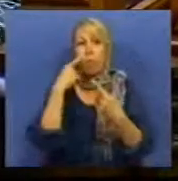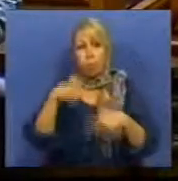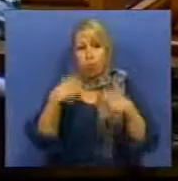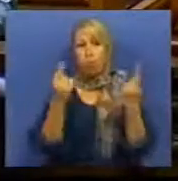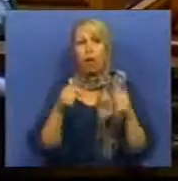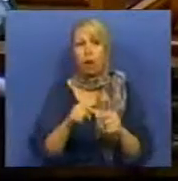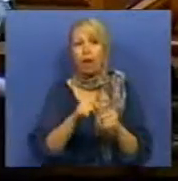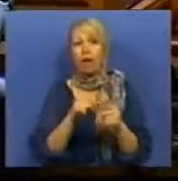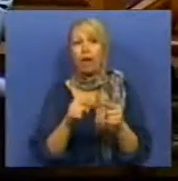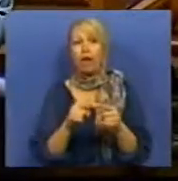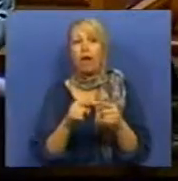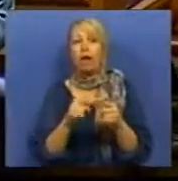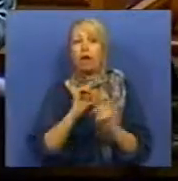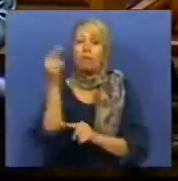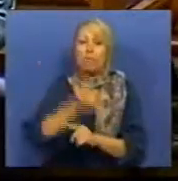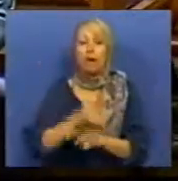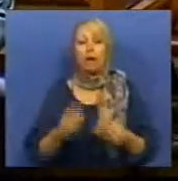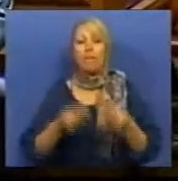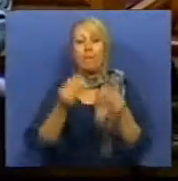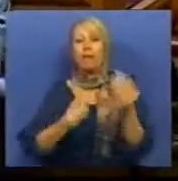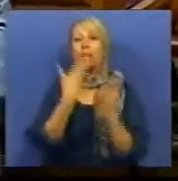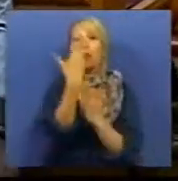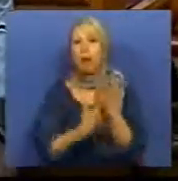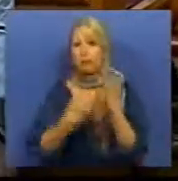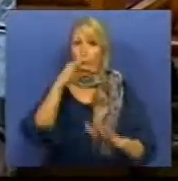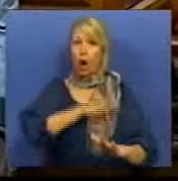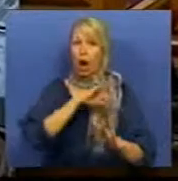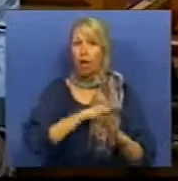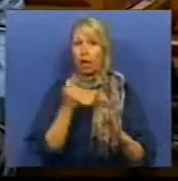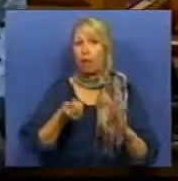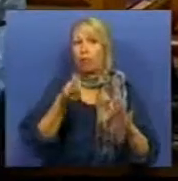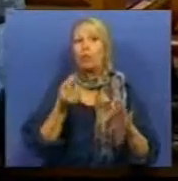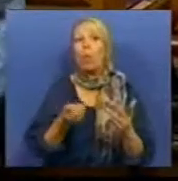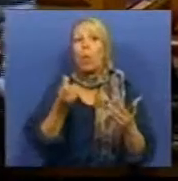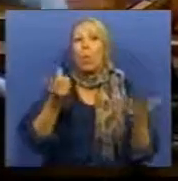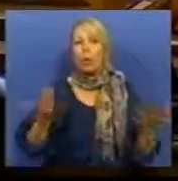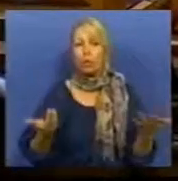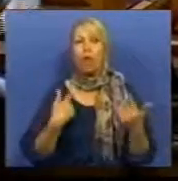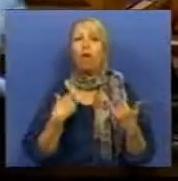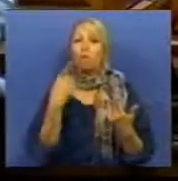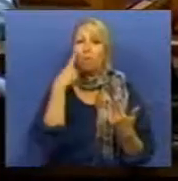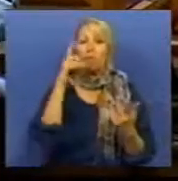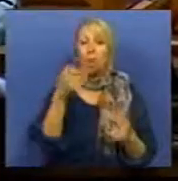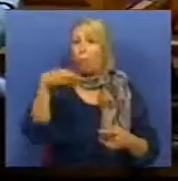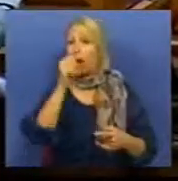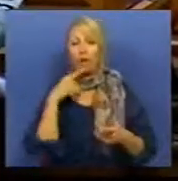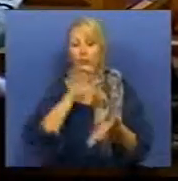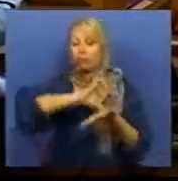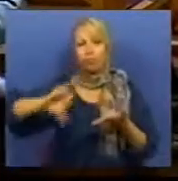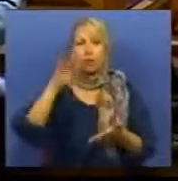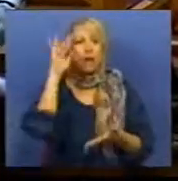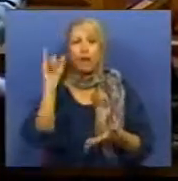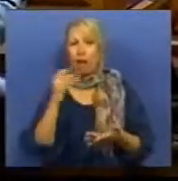apresentar declarações de rendimentos. Registramos também que o Partido Socialista desistiu da ideia de alargar essa